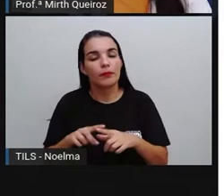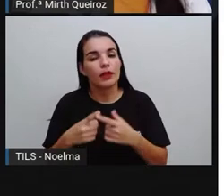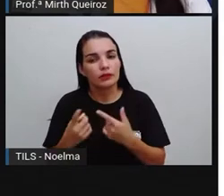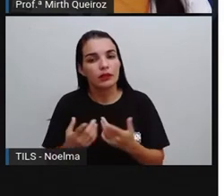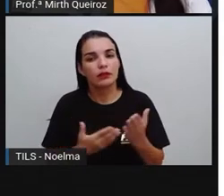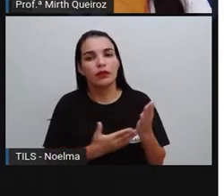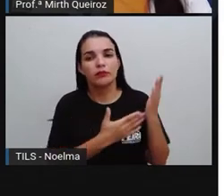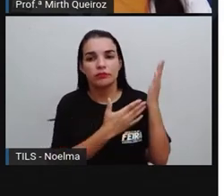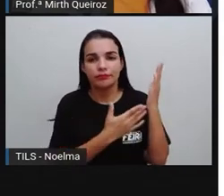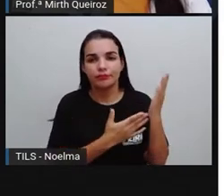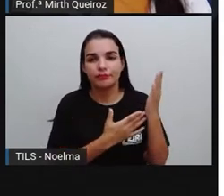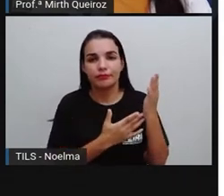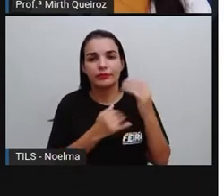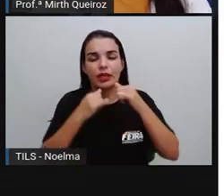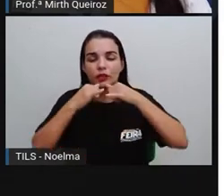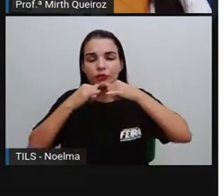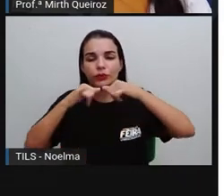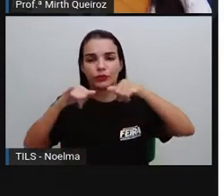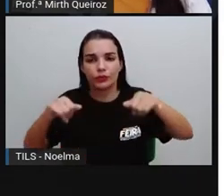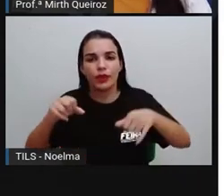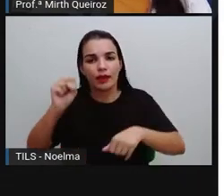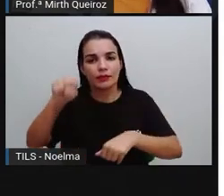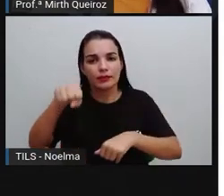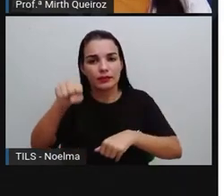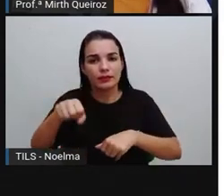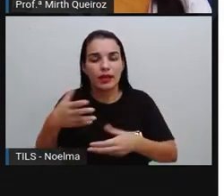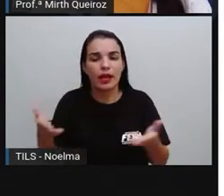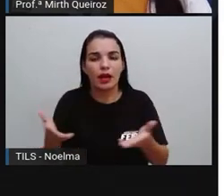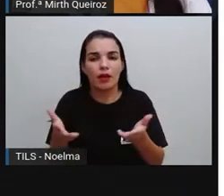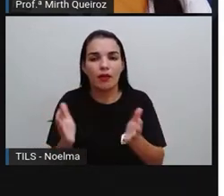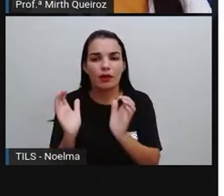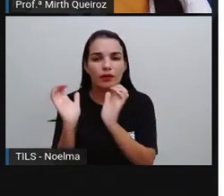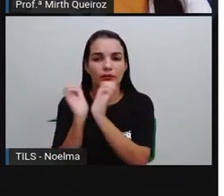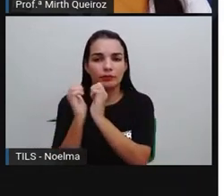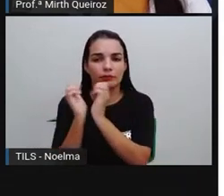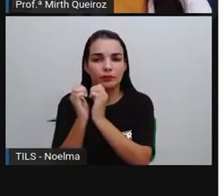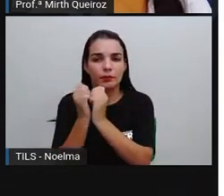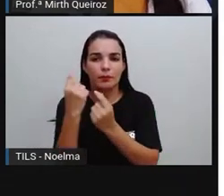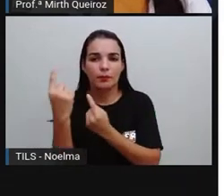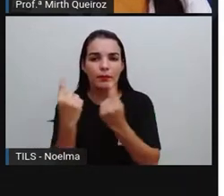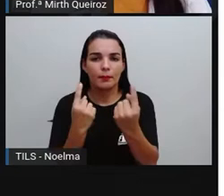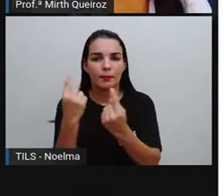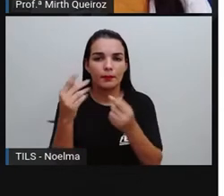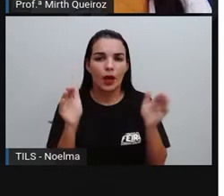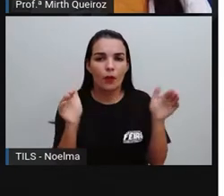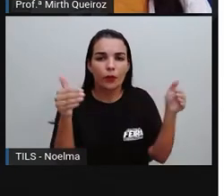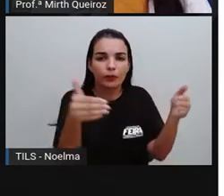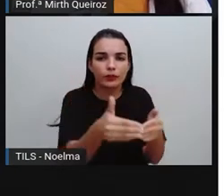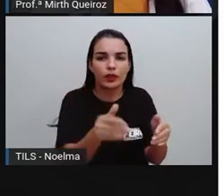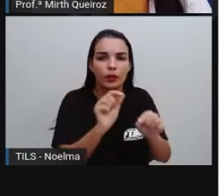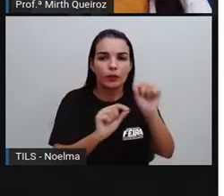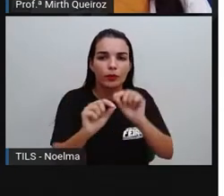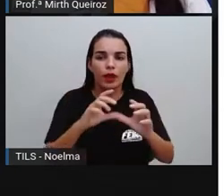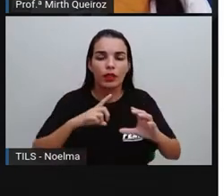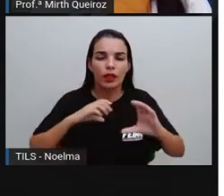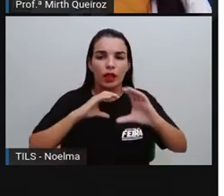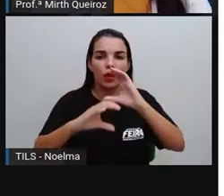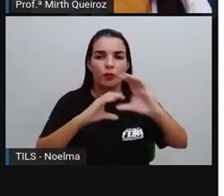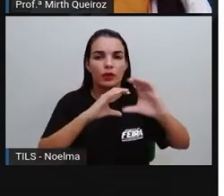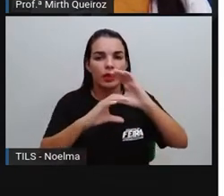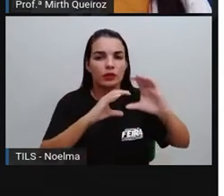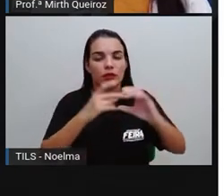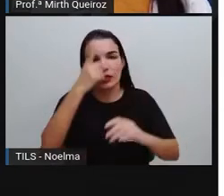notícia que estamos falando e, como você sabe, cada gênero possui um objetivo ao estabelecer comunicação